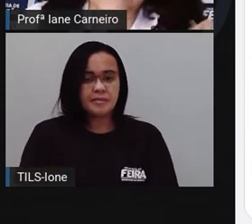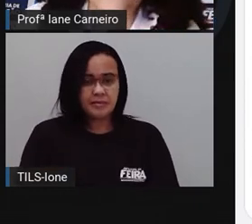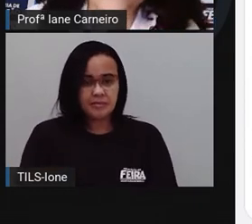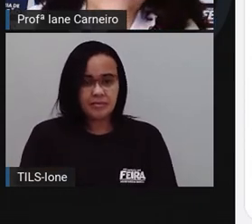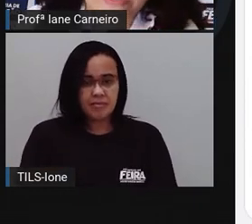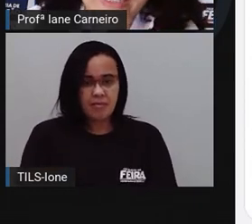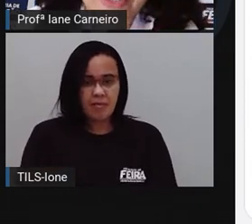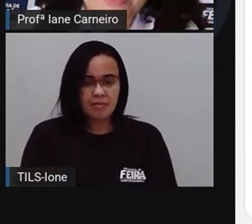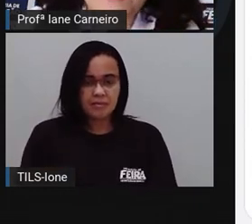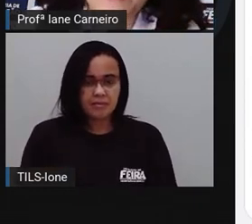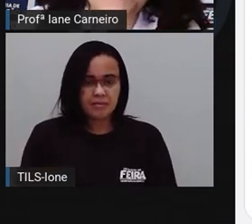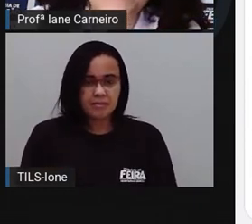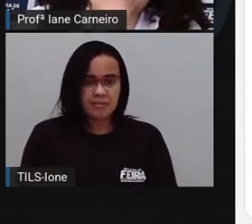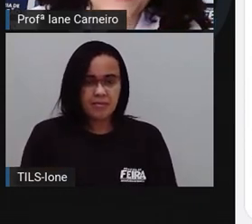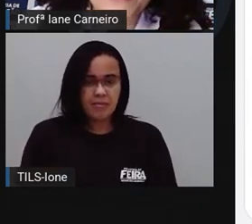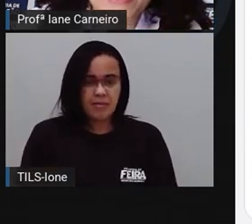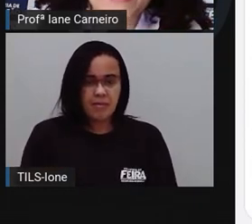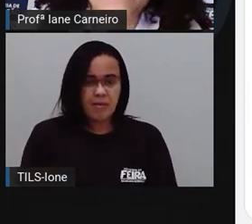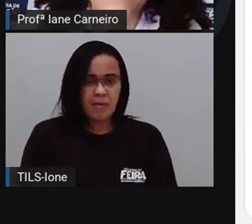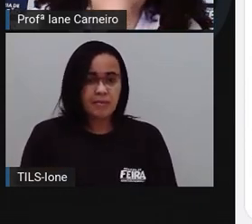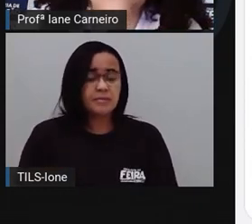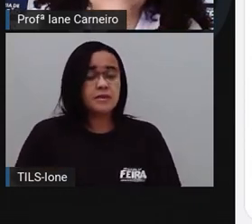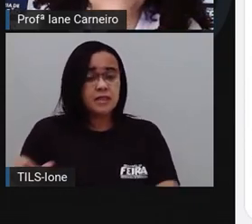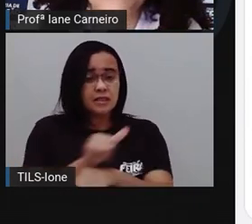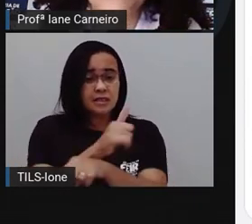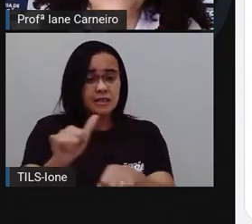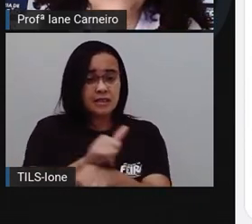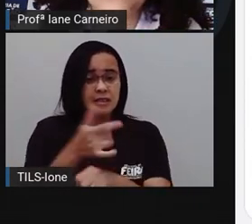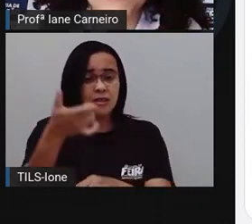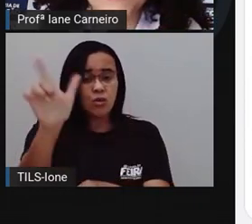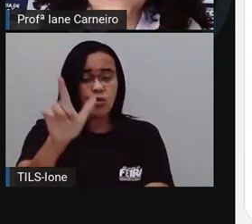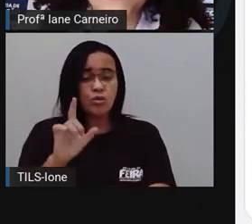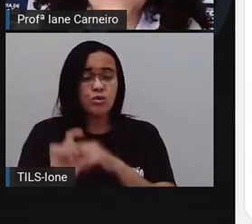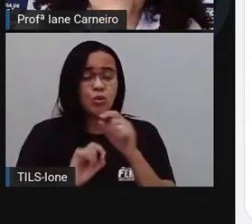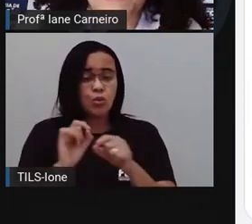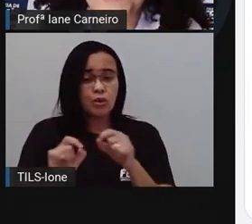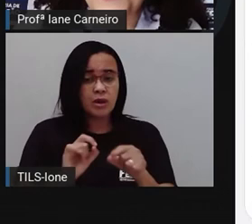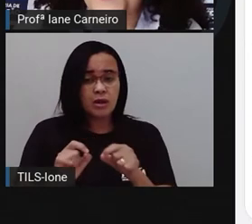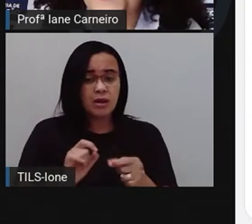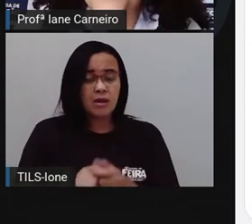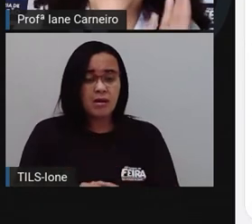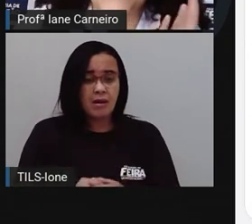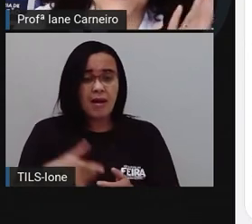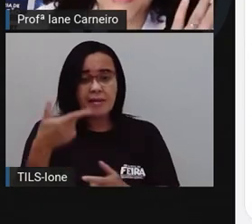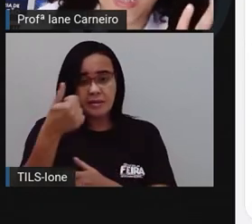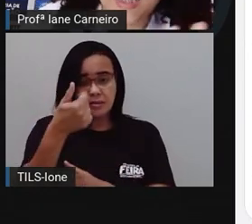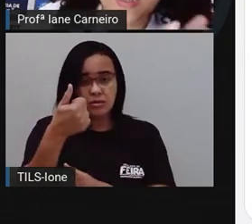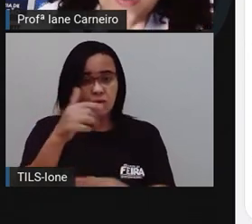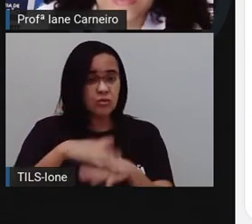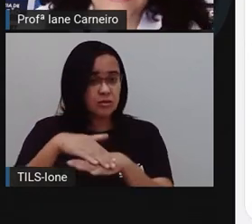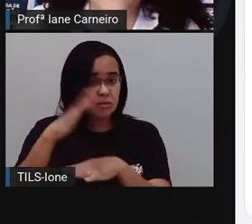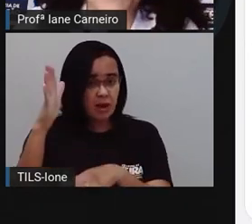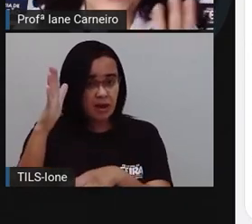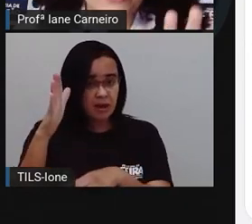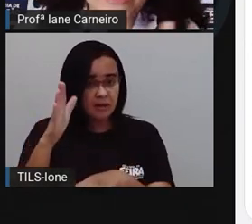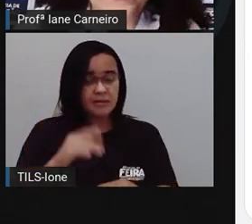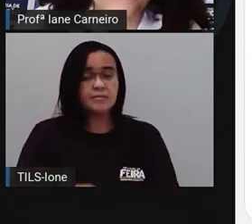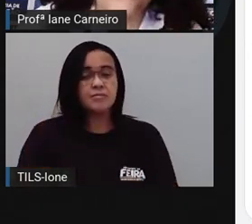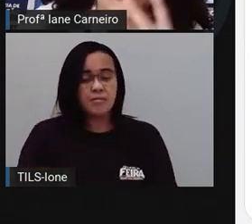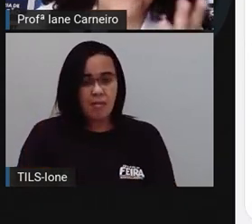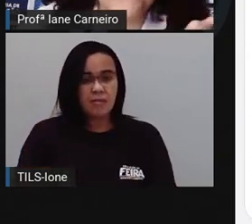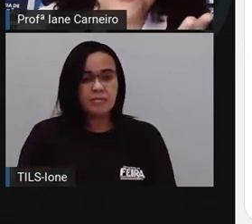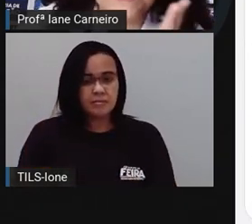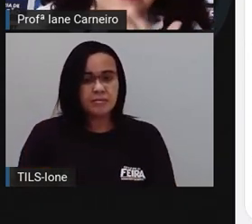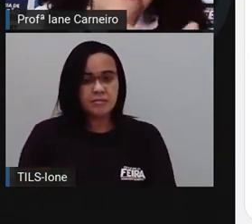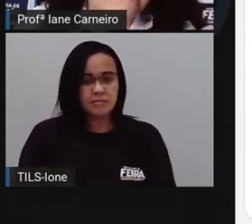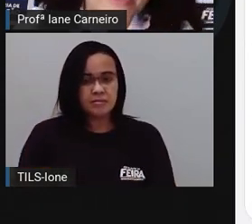A outra estratégia que nós podemos fazer é o quê? Nós já temos o doze aqui, que é o maior número que ela alimentou, né? Que foi